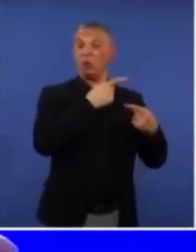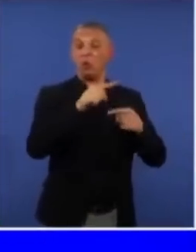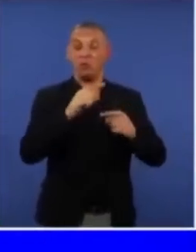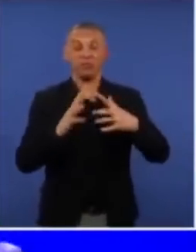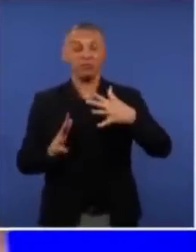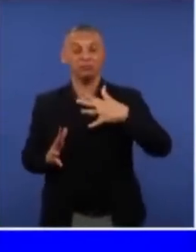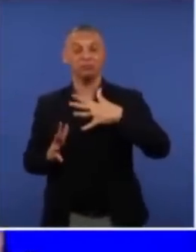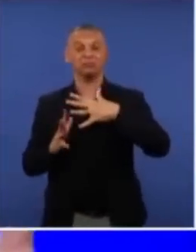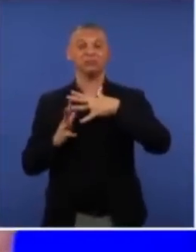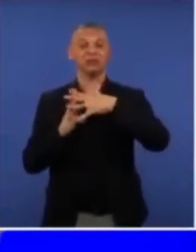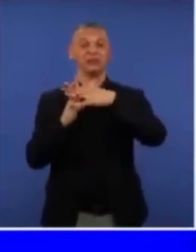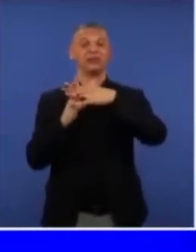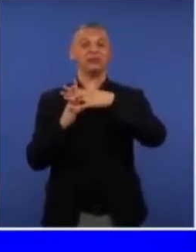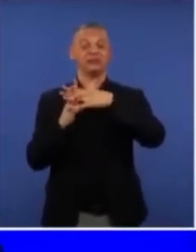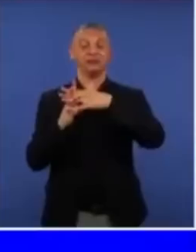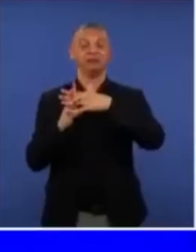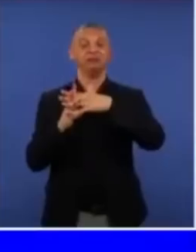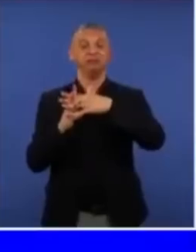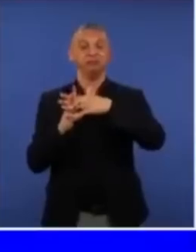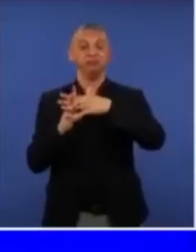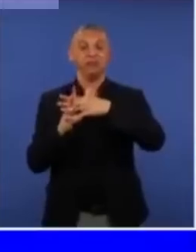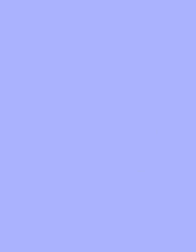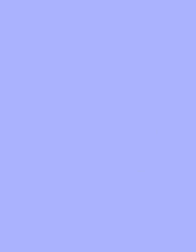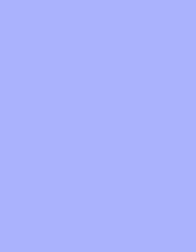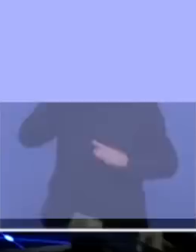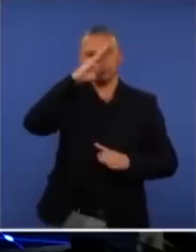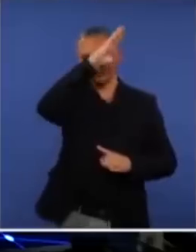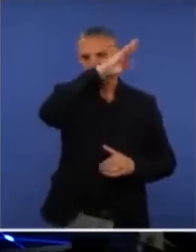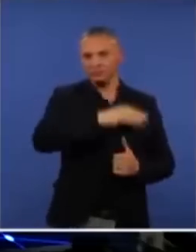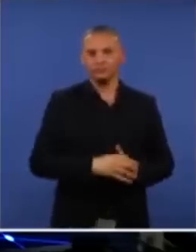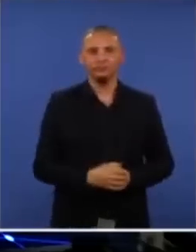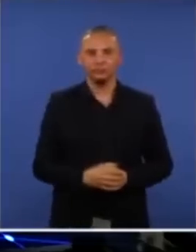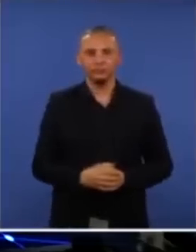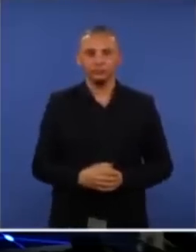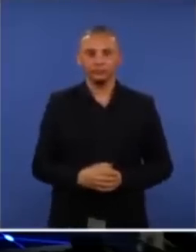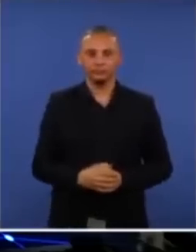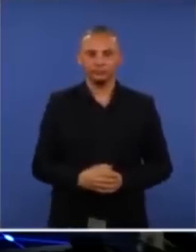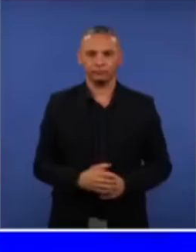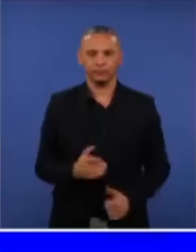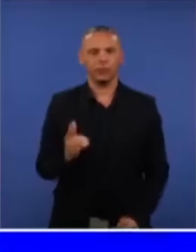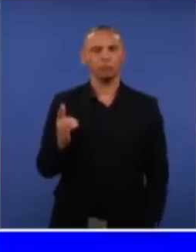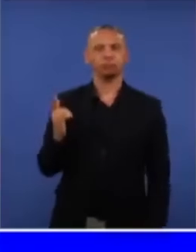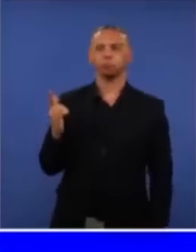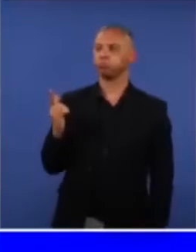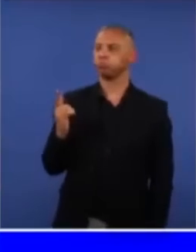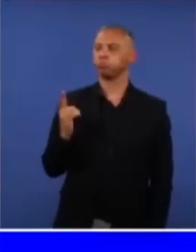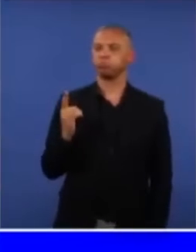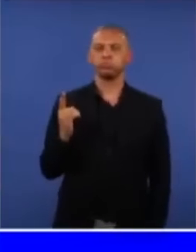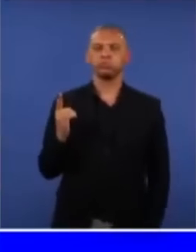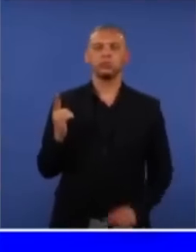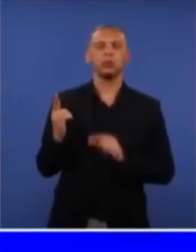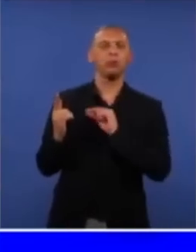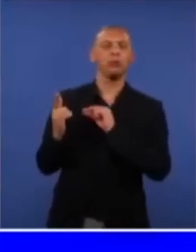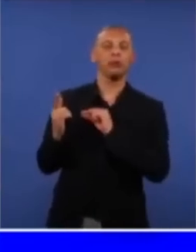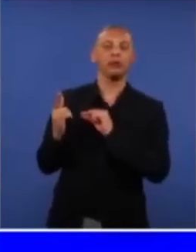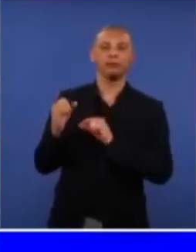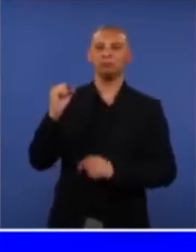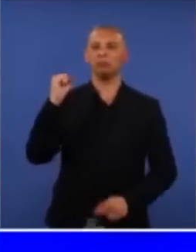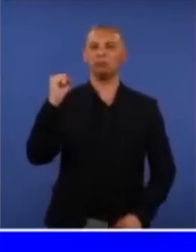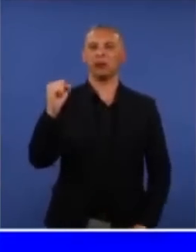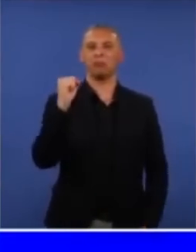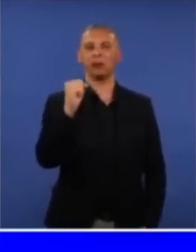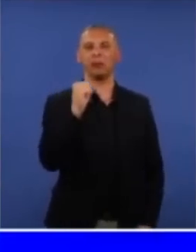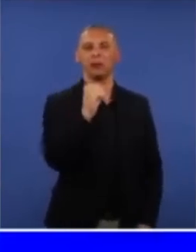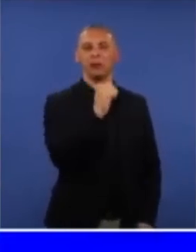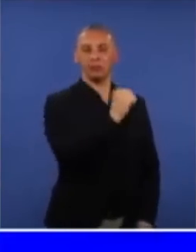crise econômica que o Lula e o PT produziram e que ele apaga. Arma só serve para matar. Não serve para